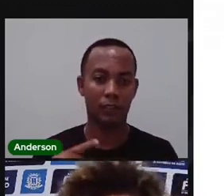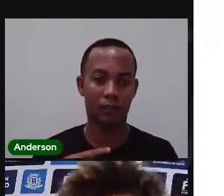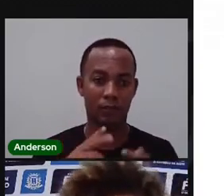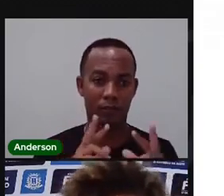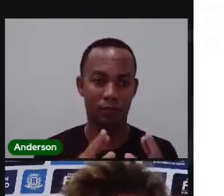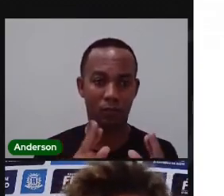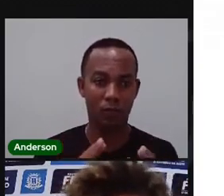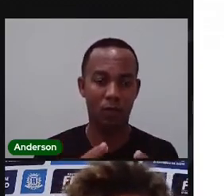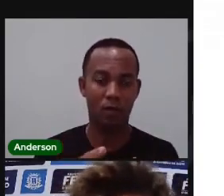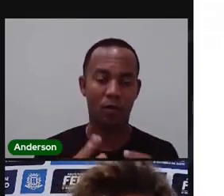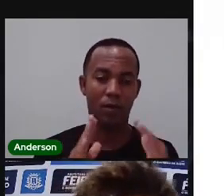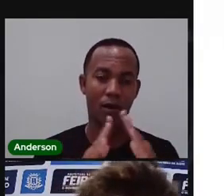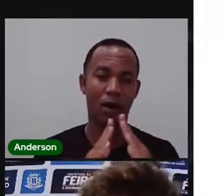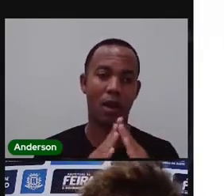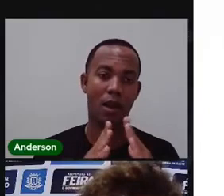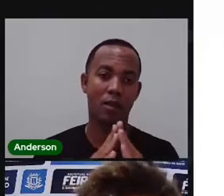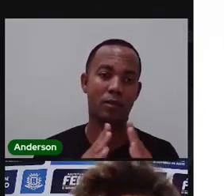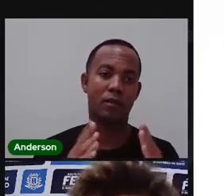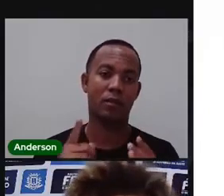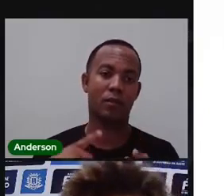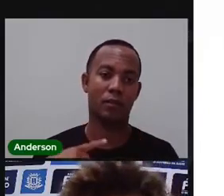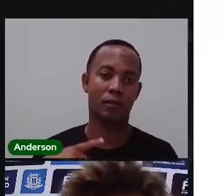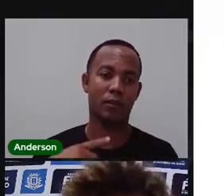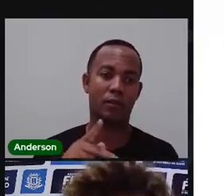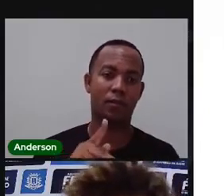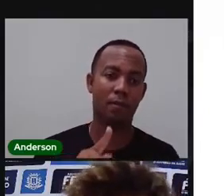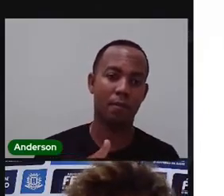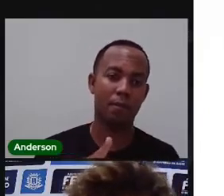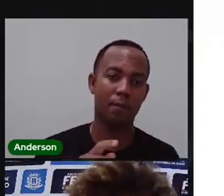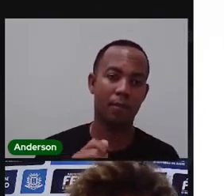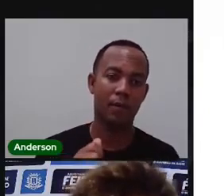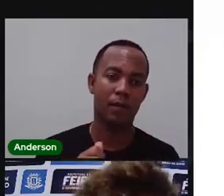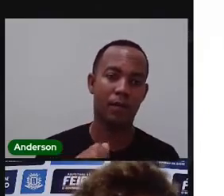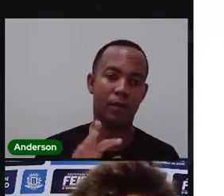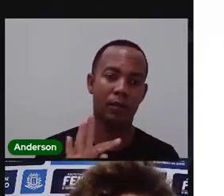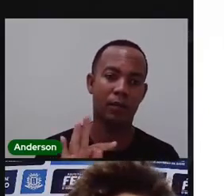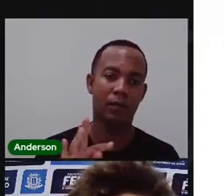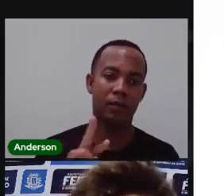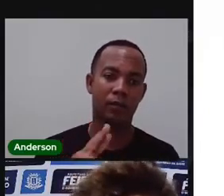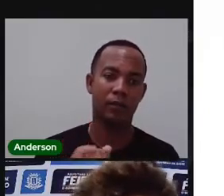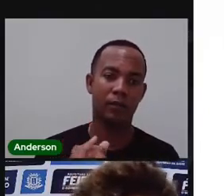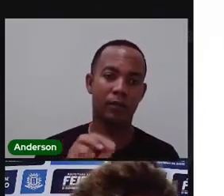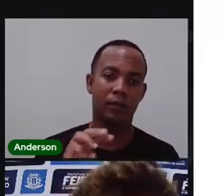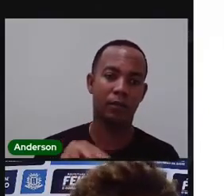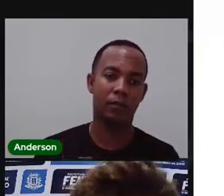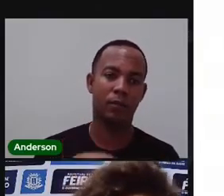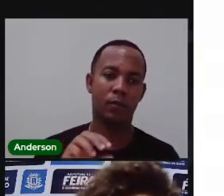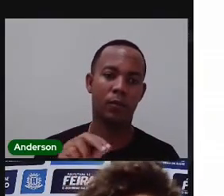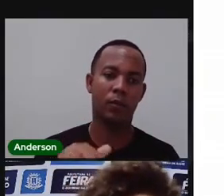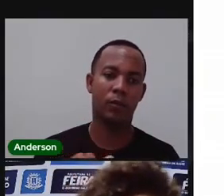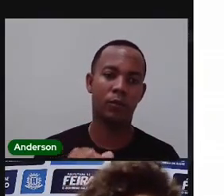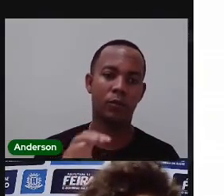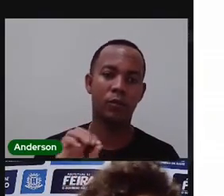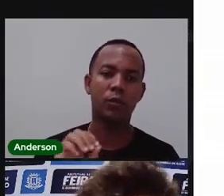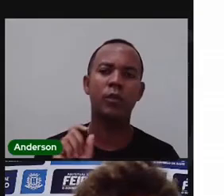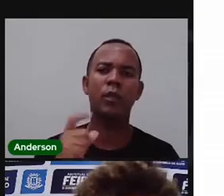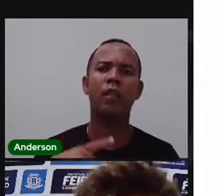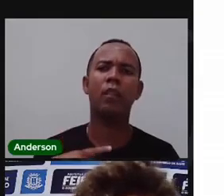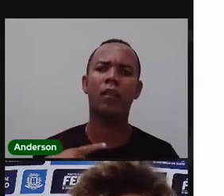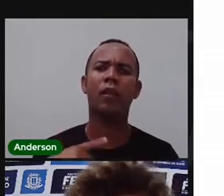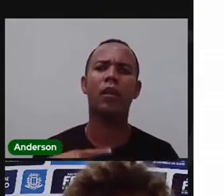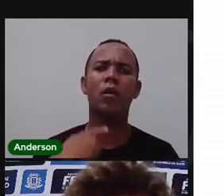patrimônio. Ah, olha, eu moro na Rua Nova, o pessoal da Rua Nova que é um local riquíssimo em cultura, né?